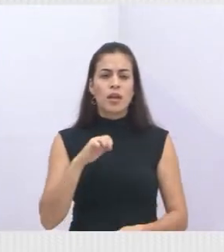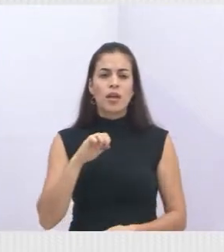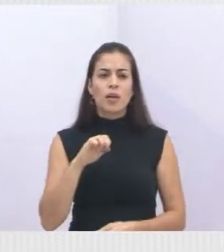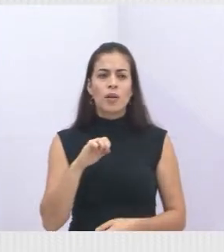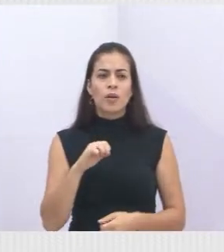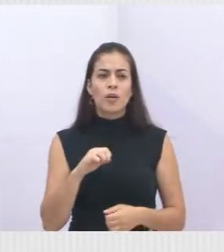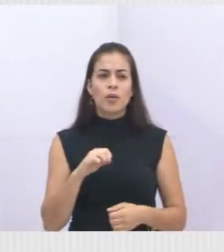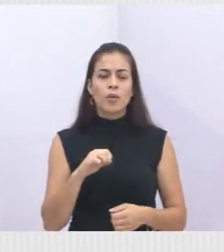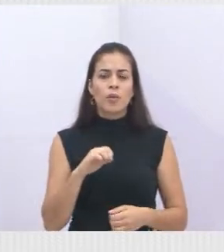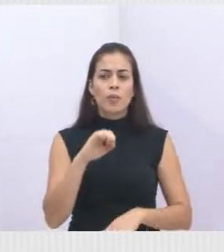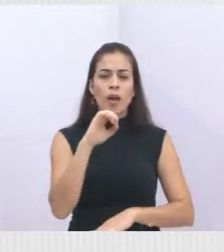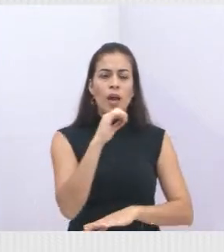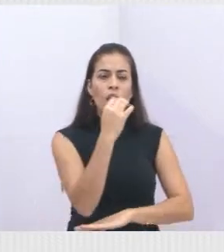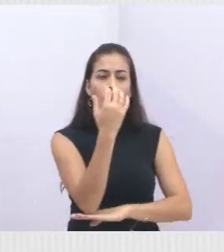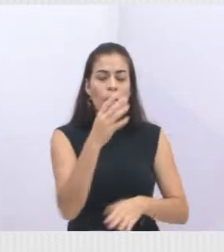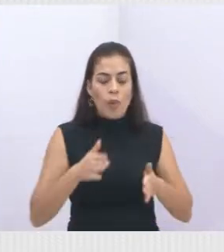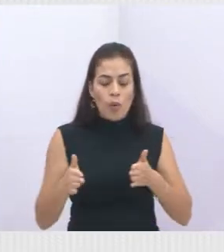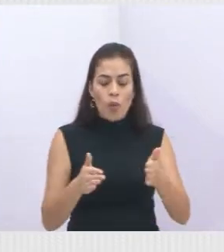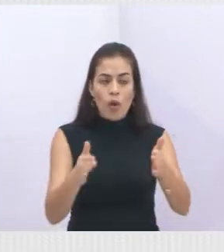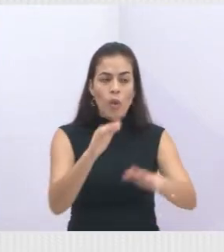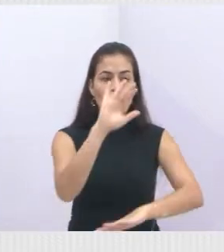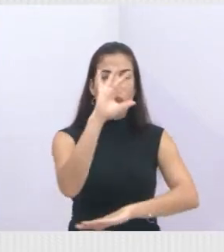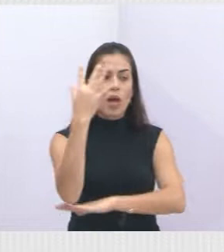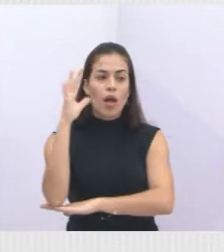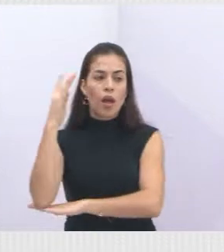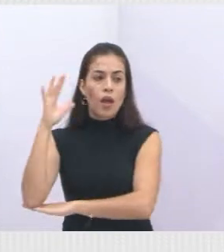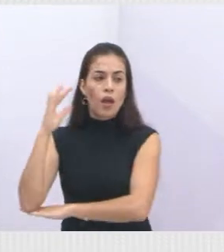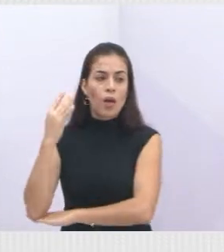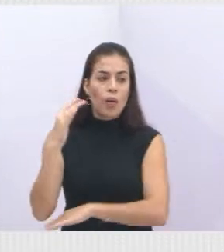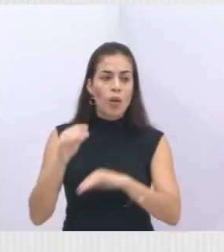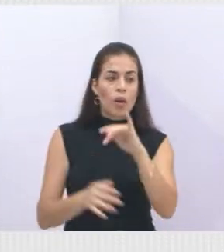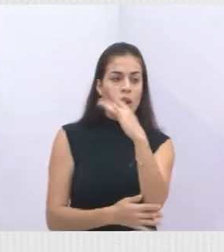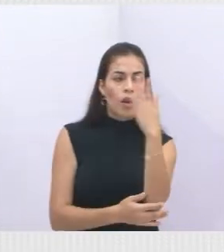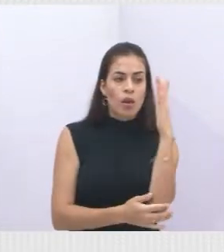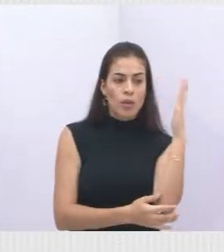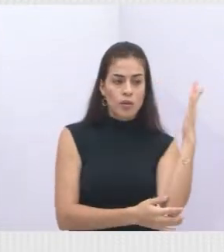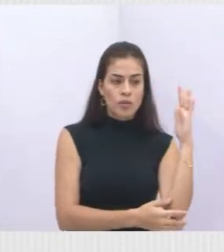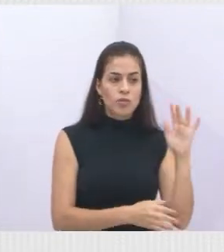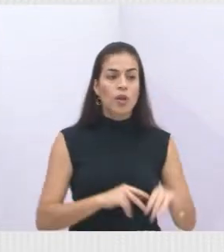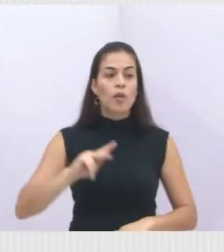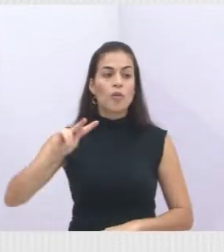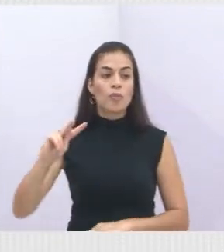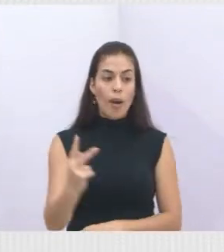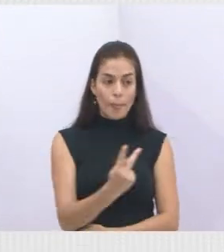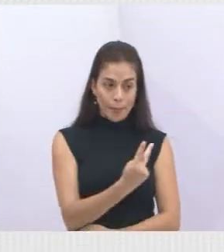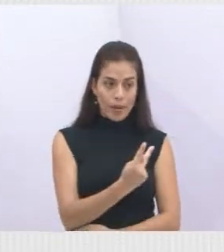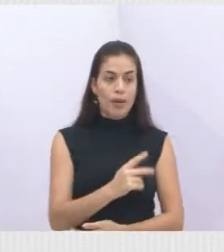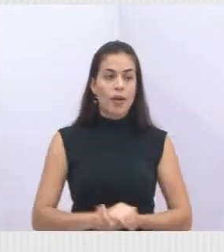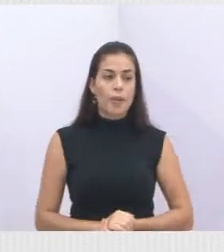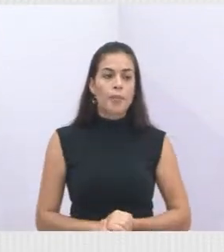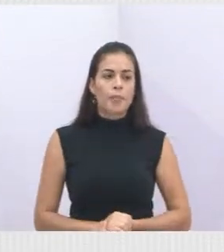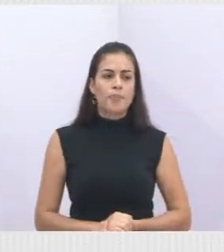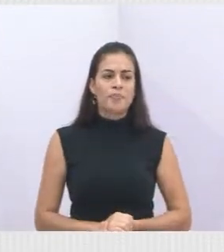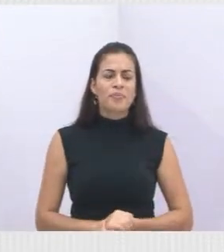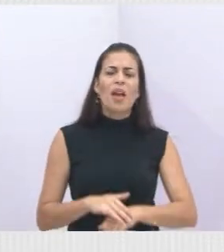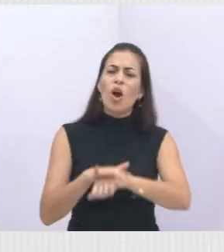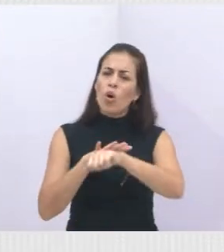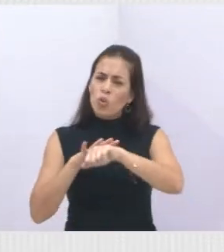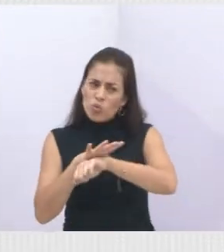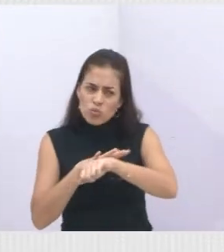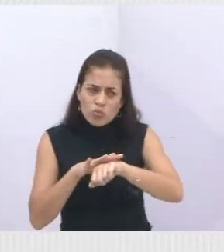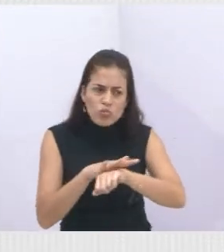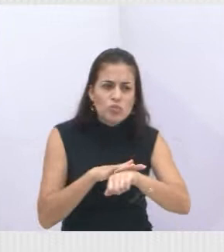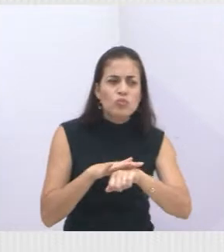Corredor Ecológico do Vale do Paraíba. Então, nós começamos as conversas, as tratativas, verificamos as